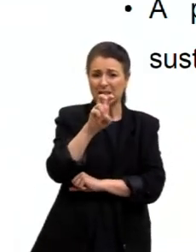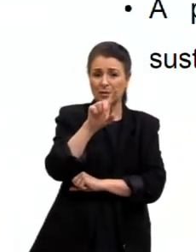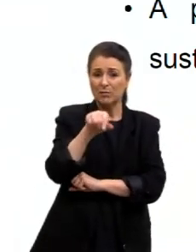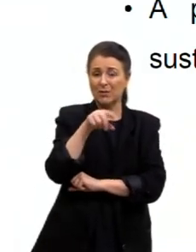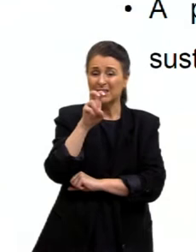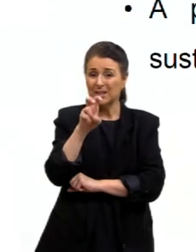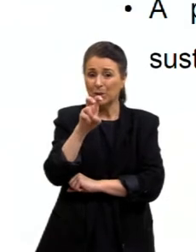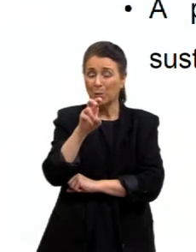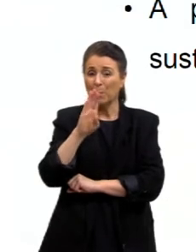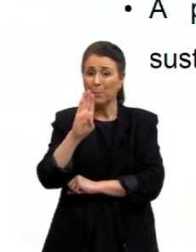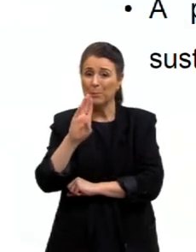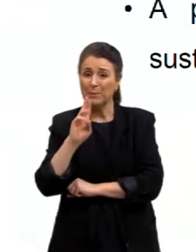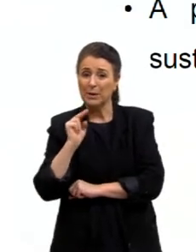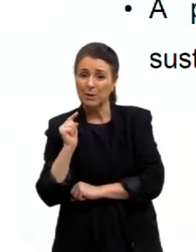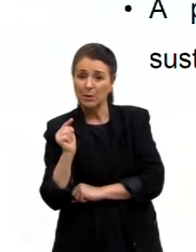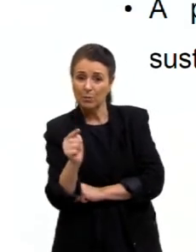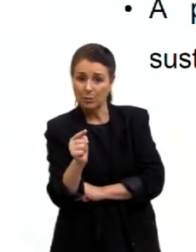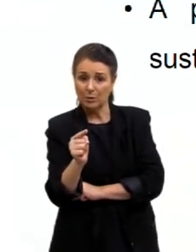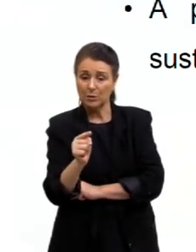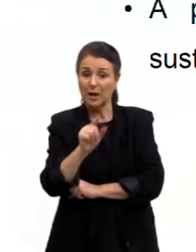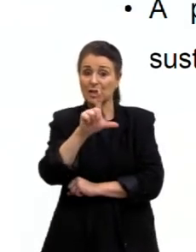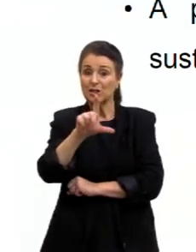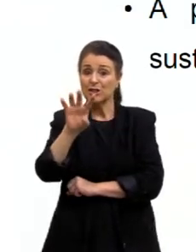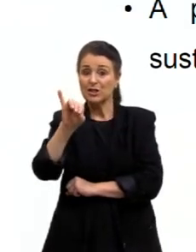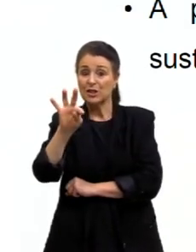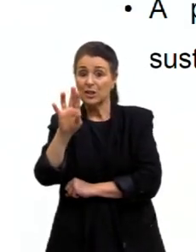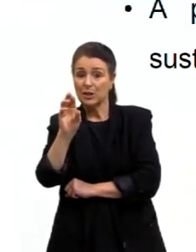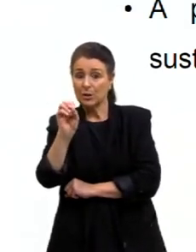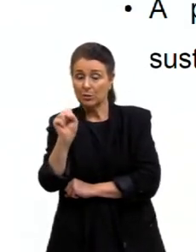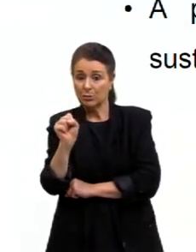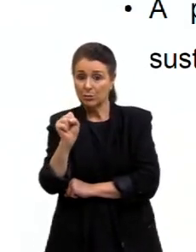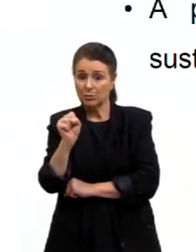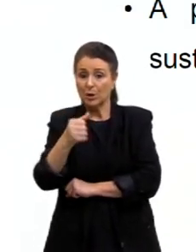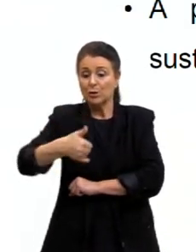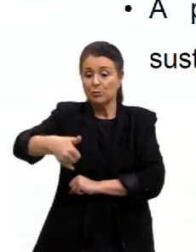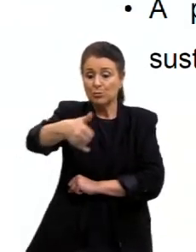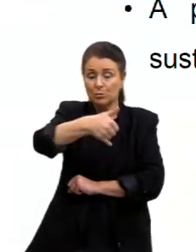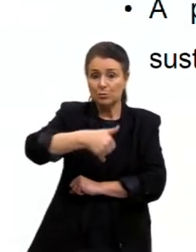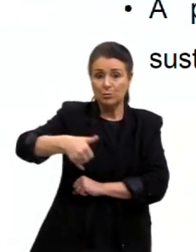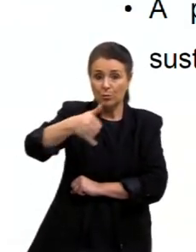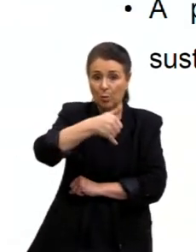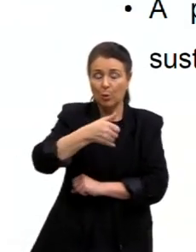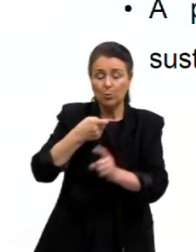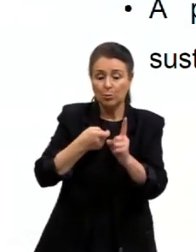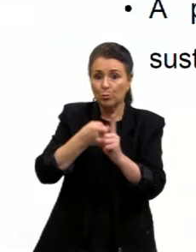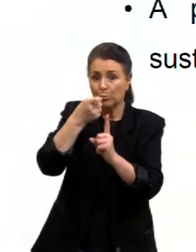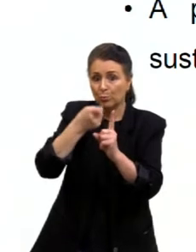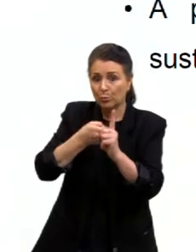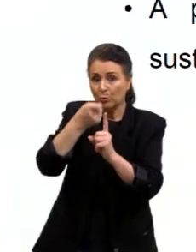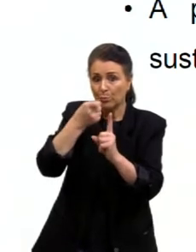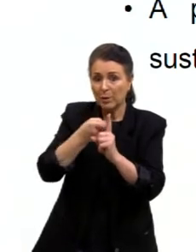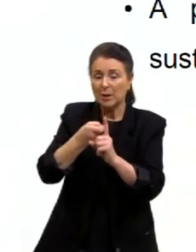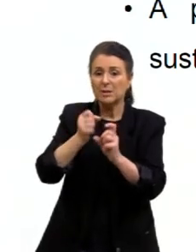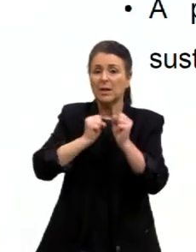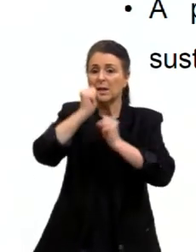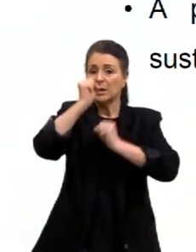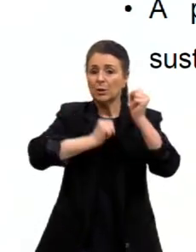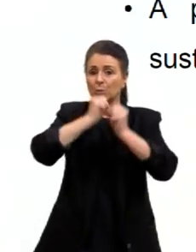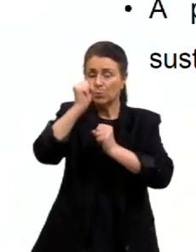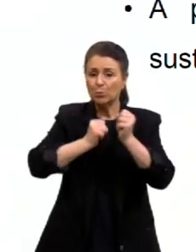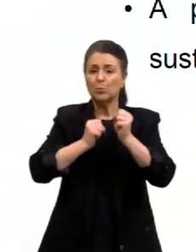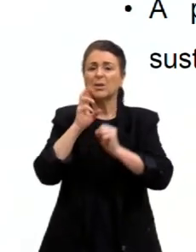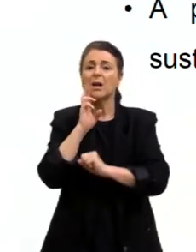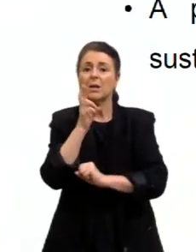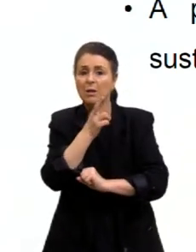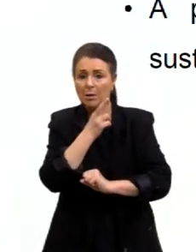bilhões de litros de óleo de fritura por mês, considerando toda a indústria, restaurantes e as nossas casas.